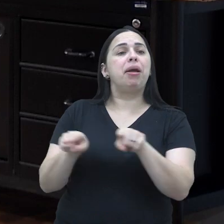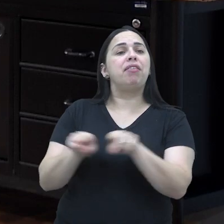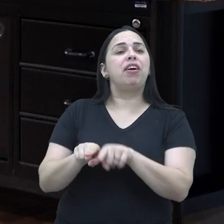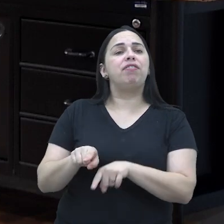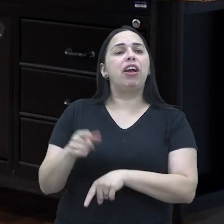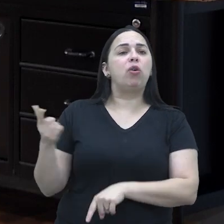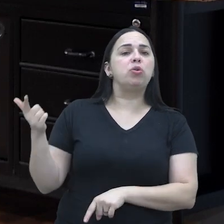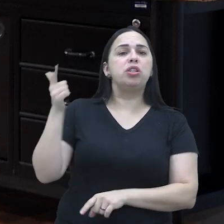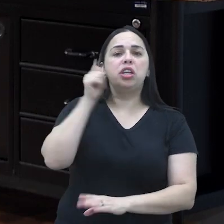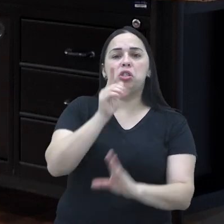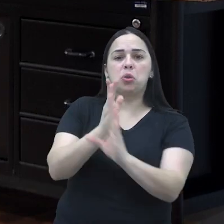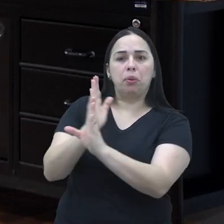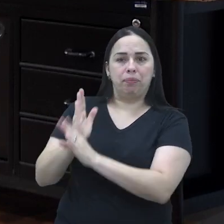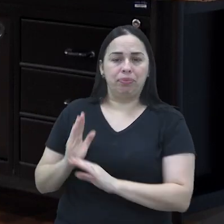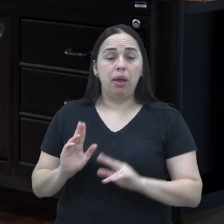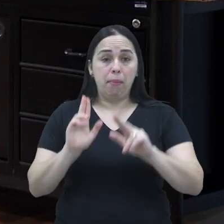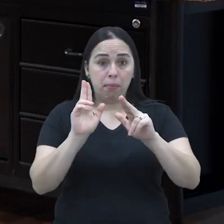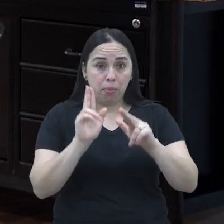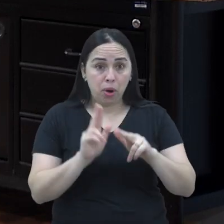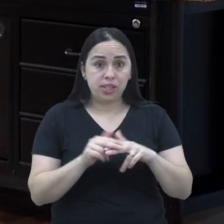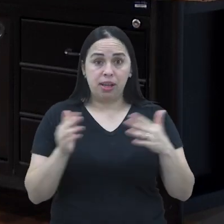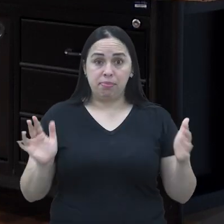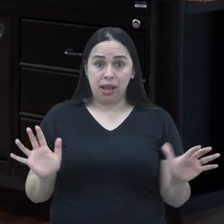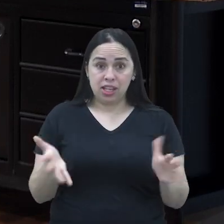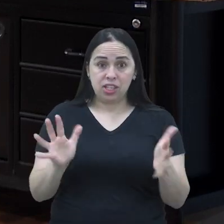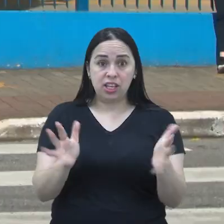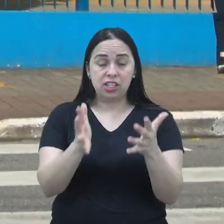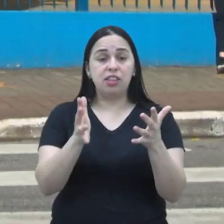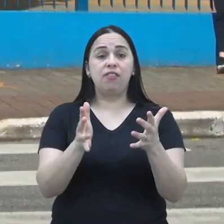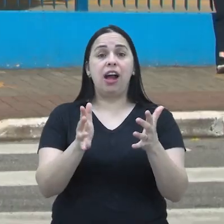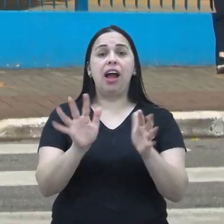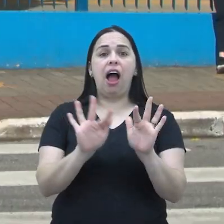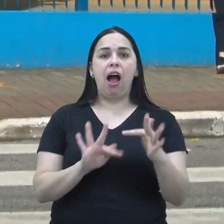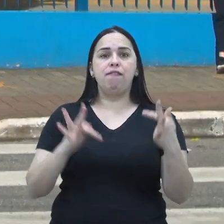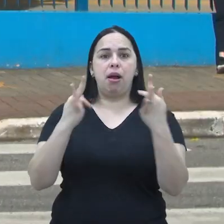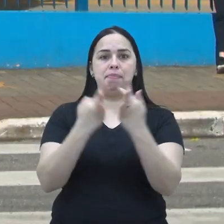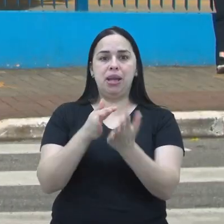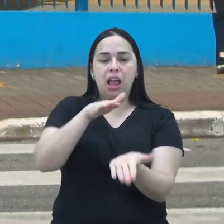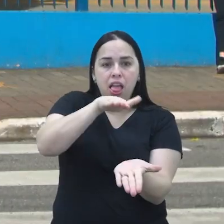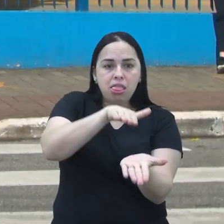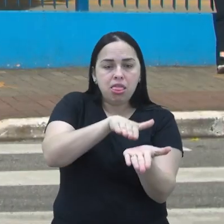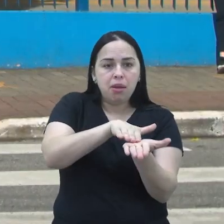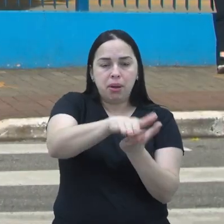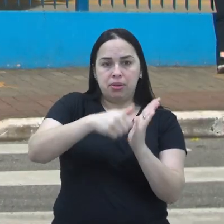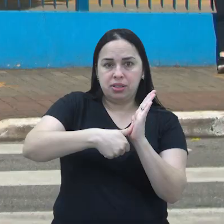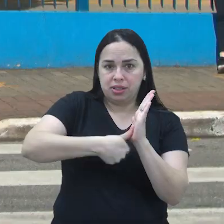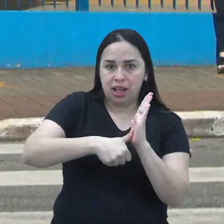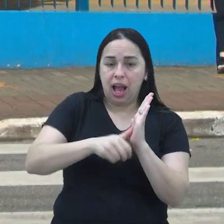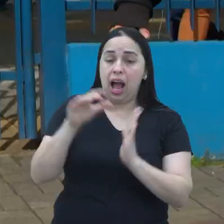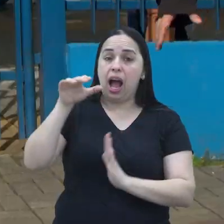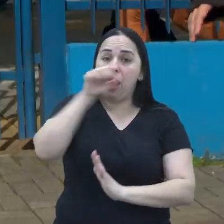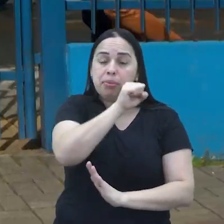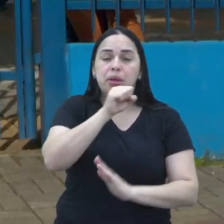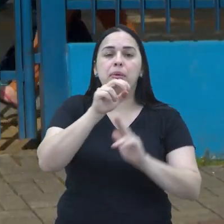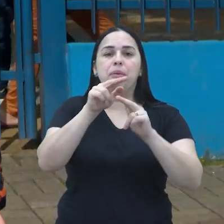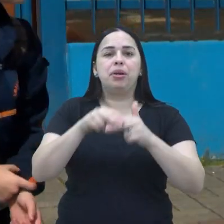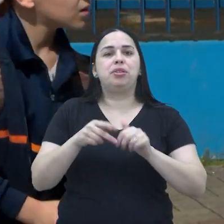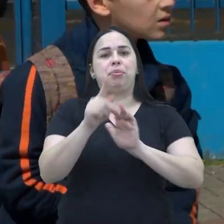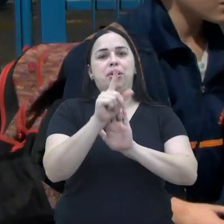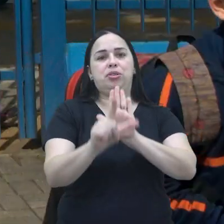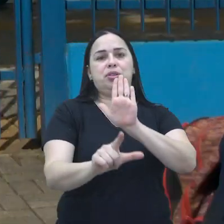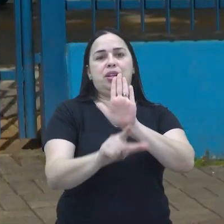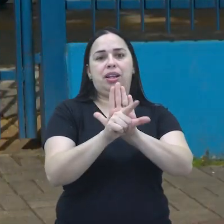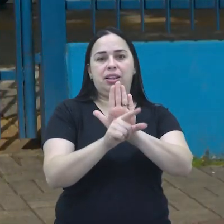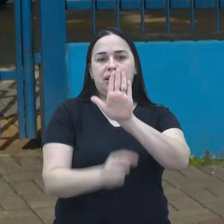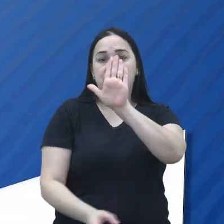vez que é com elas também, a gente vai conseguir fazer essa identificação. Para incentivar os responsáveis a emitirem RGs para crianças